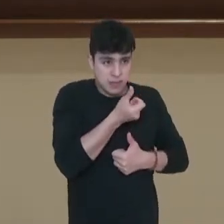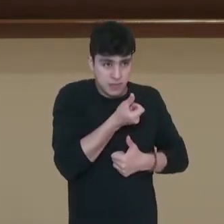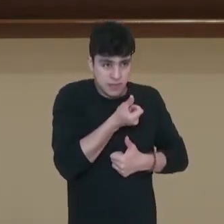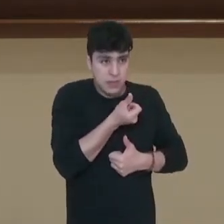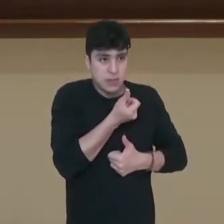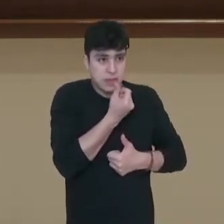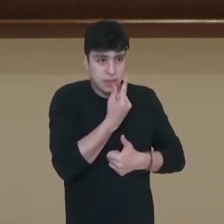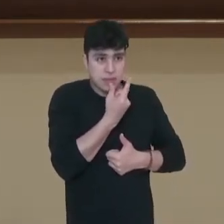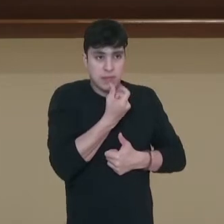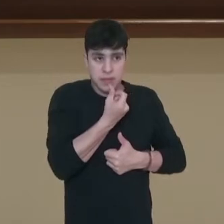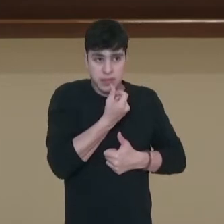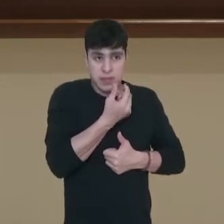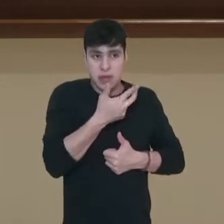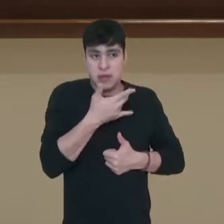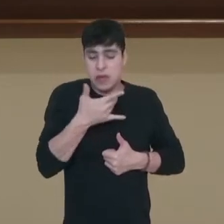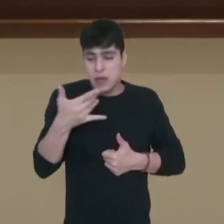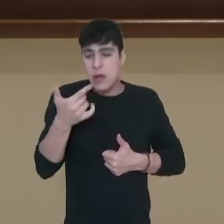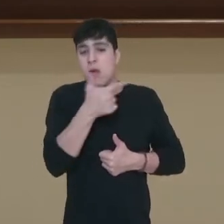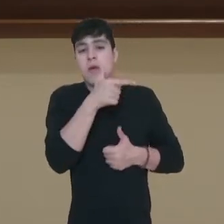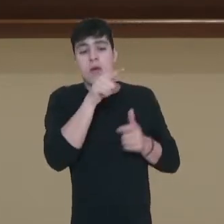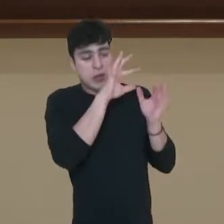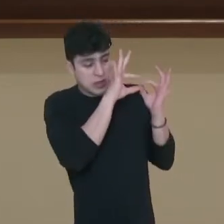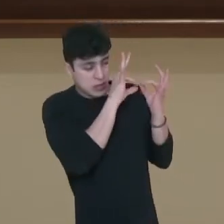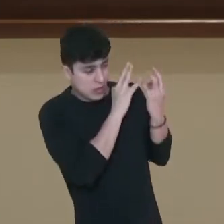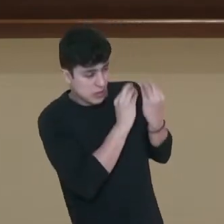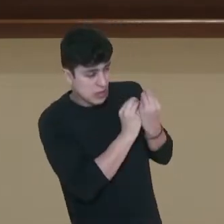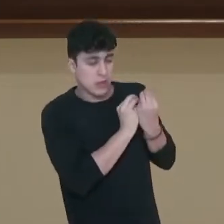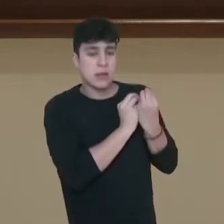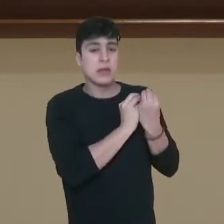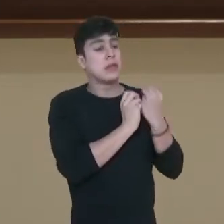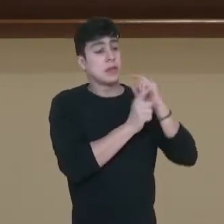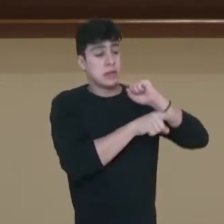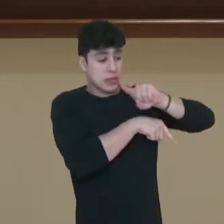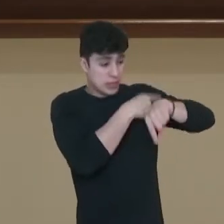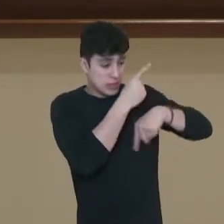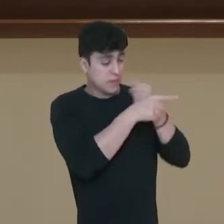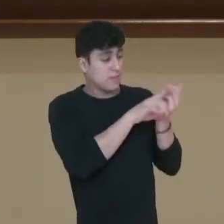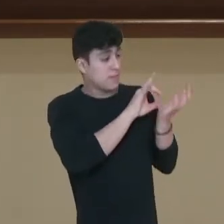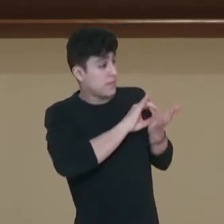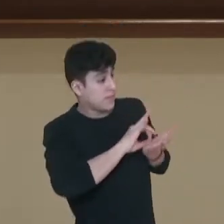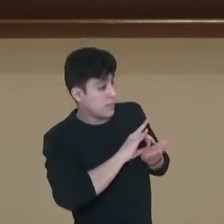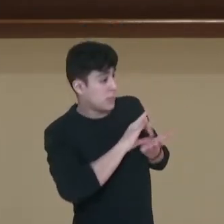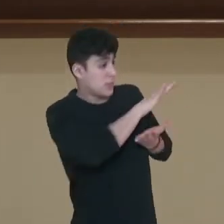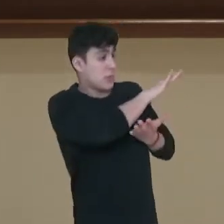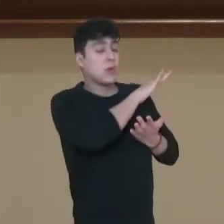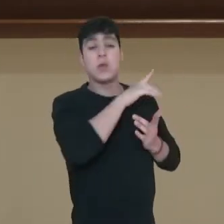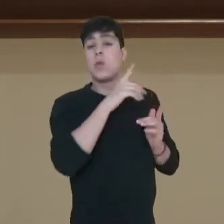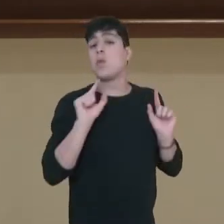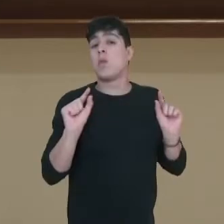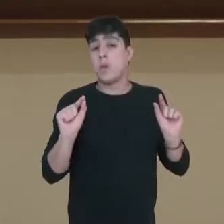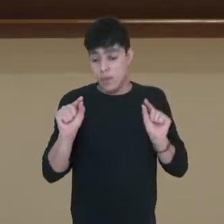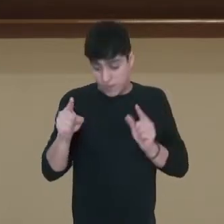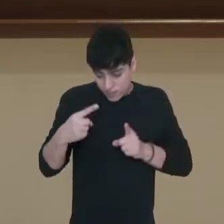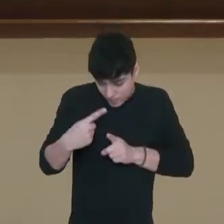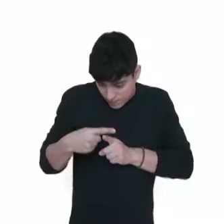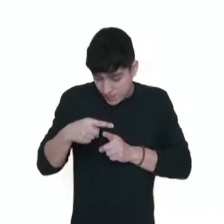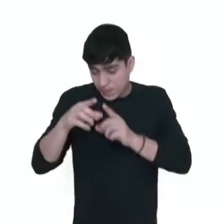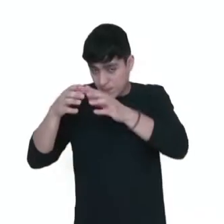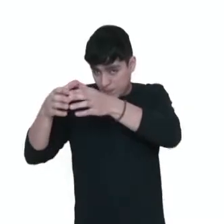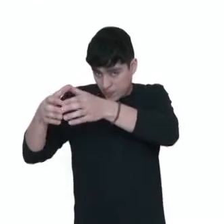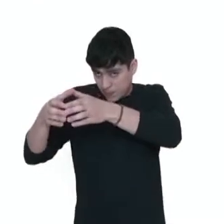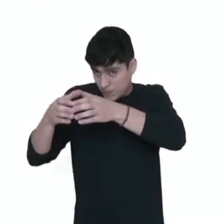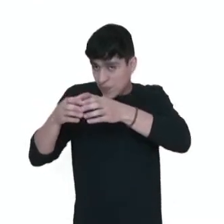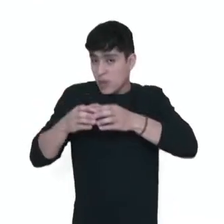dinastia Qing. Essa dinastia Qing vai ser retirada do poder a partir do momento que nós vamos ver essas